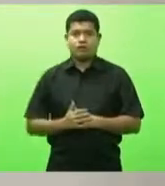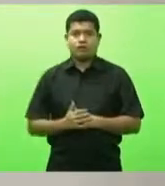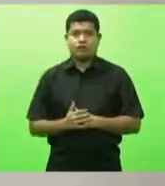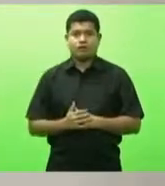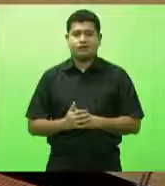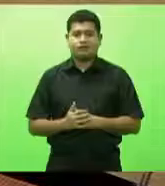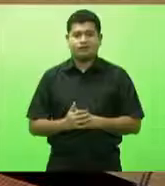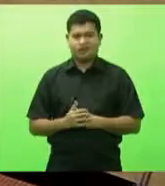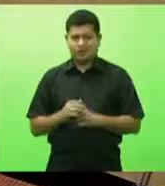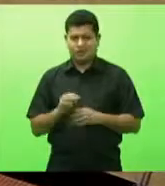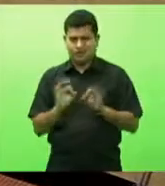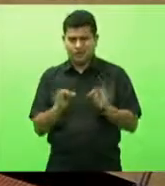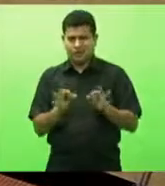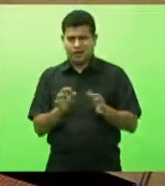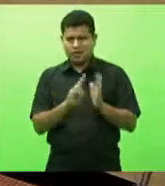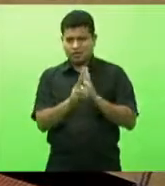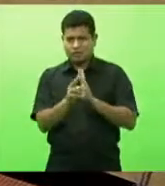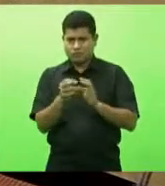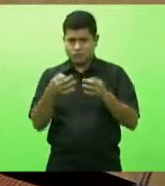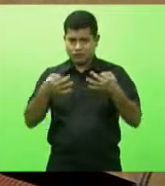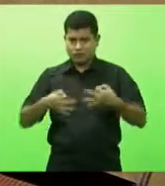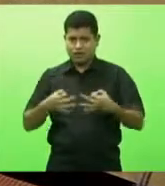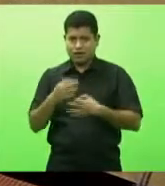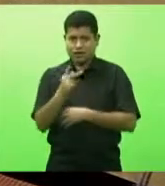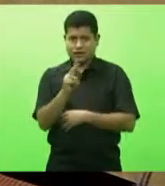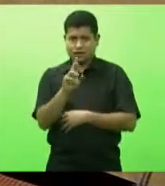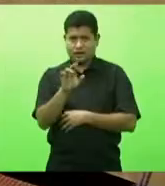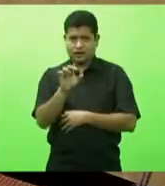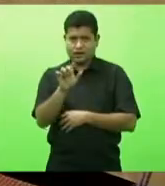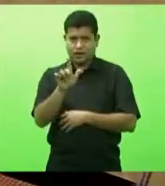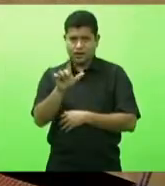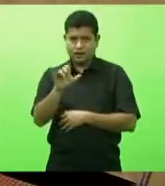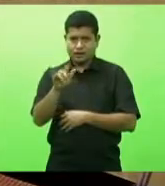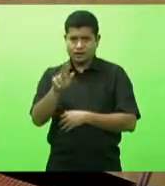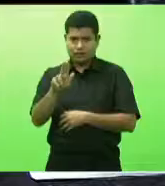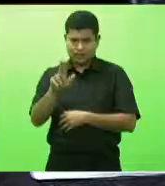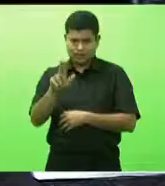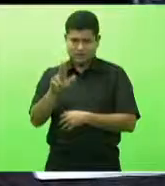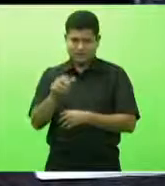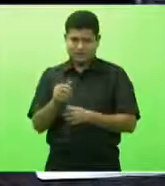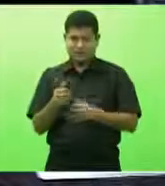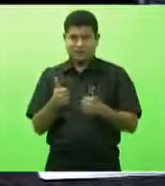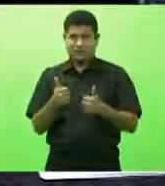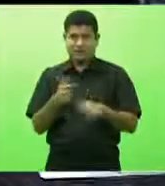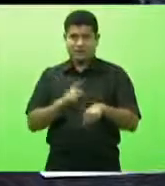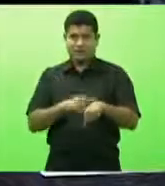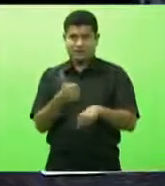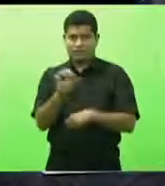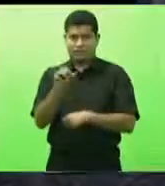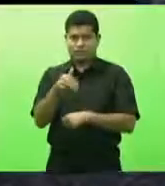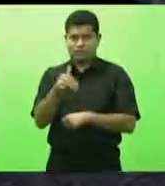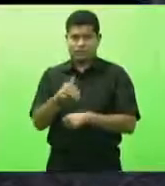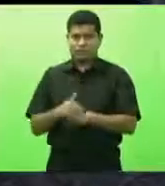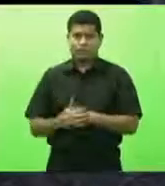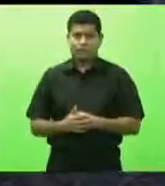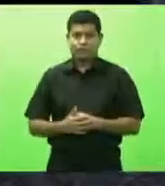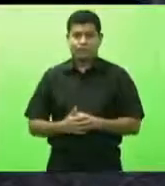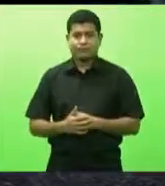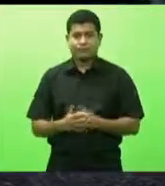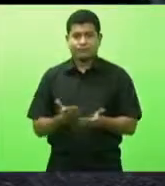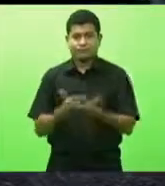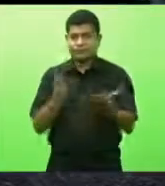pronuncia? Perfeito. Kriling, por dez minutos. Senhores deputados, quem nos acompanha pela TVA,